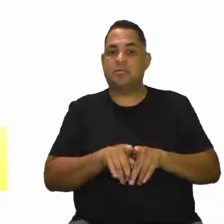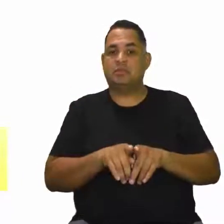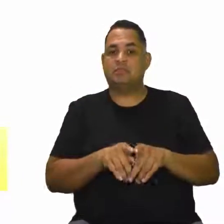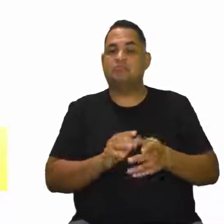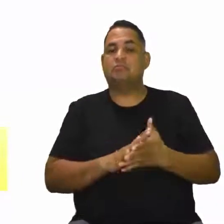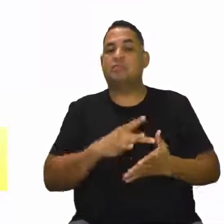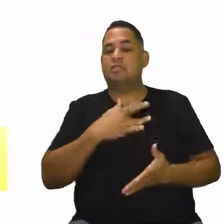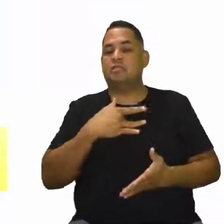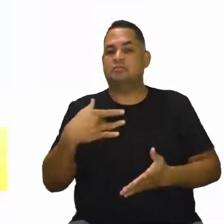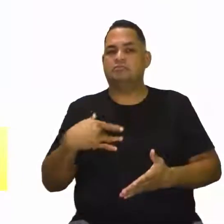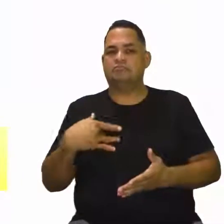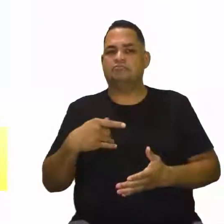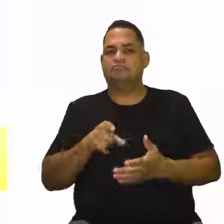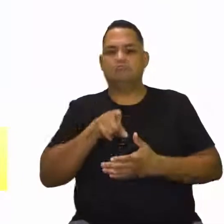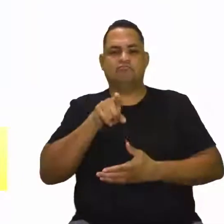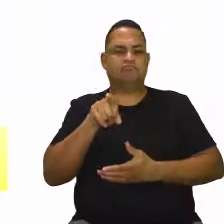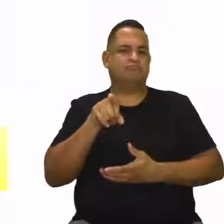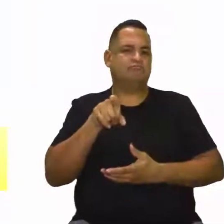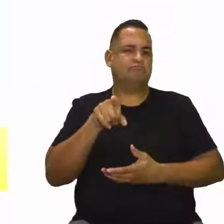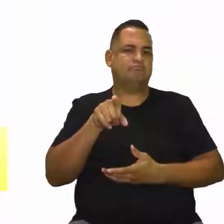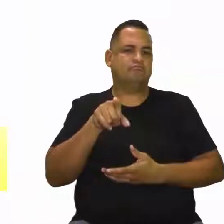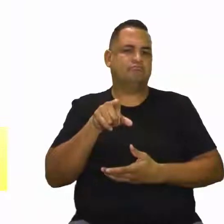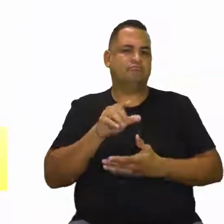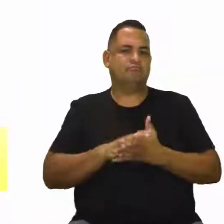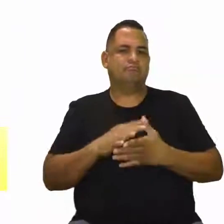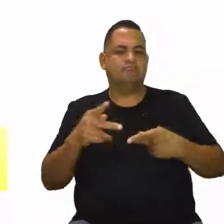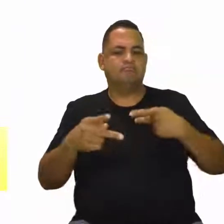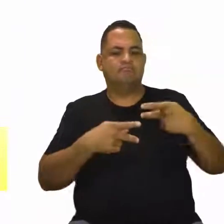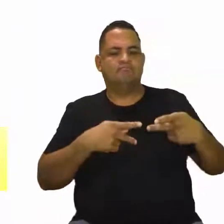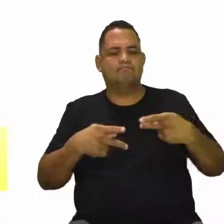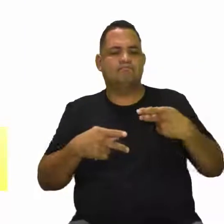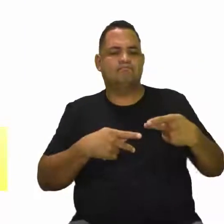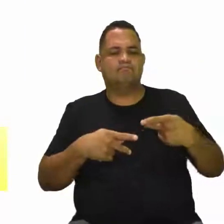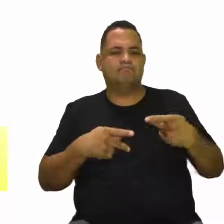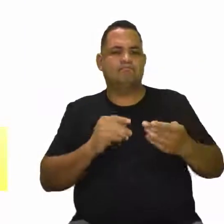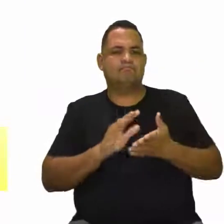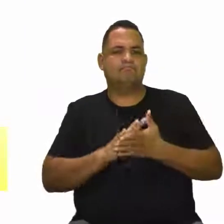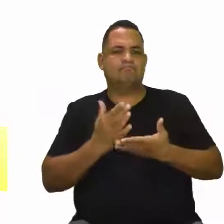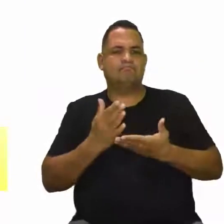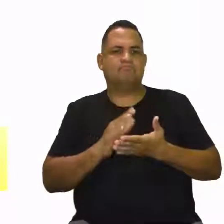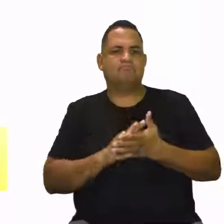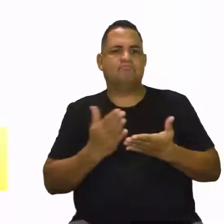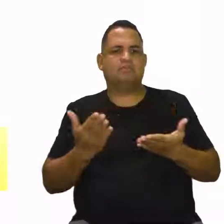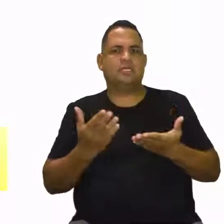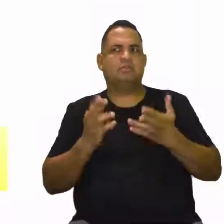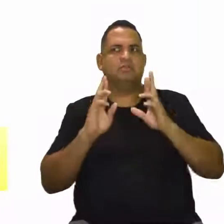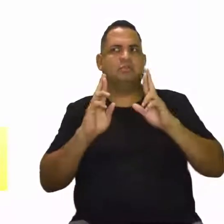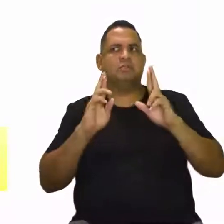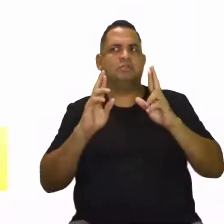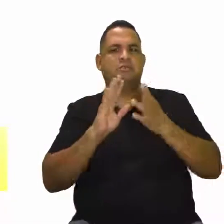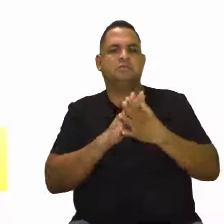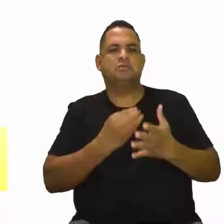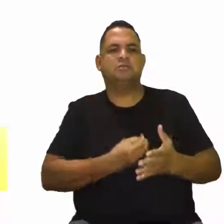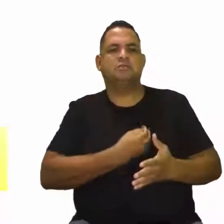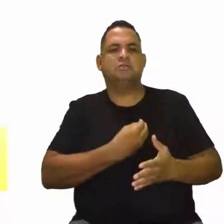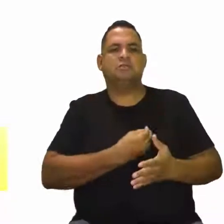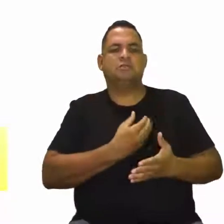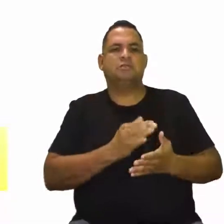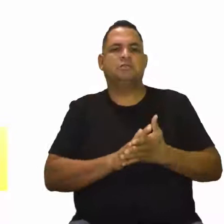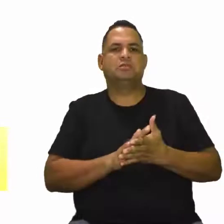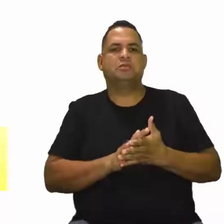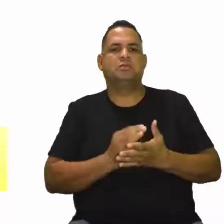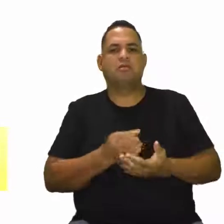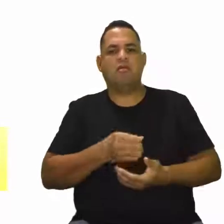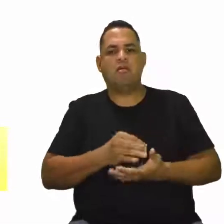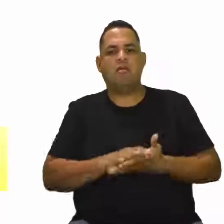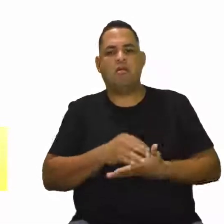acha que você não tem aí uma projeção tão grande aí com relação ao envelhecimento. Mas, prof, vocês